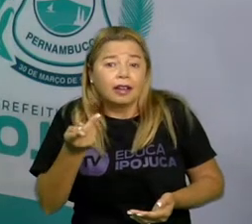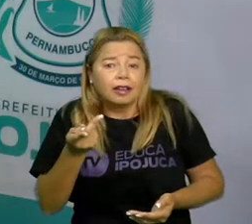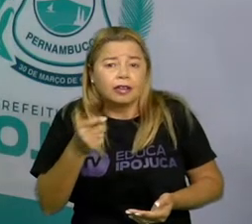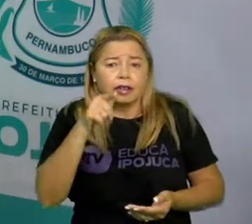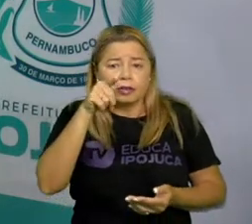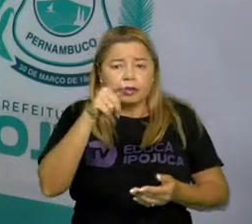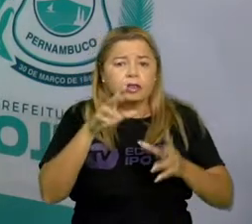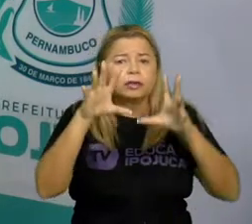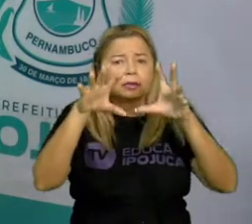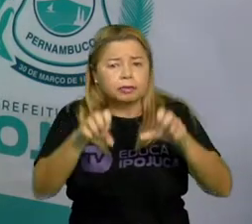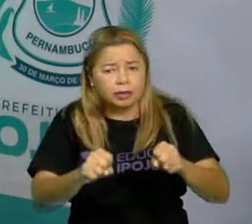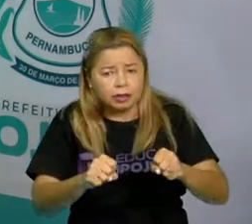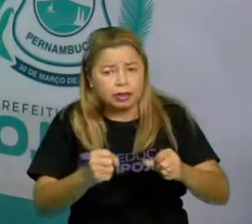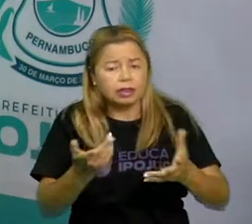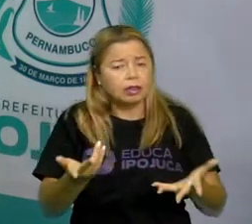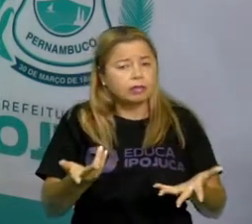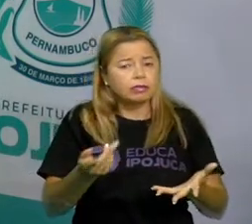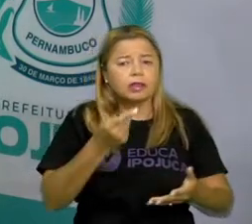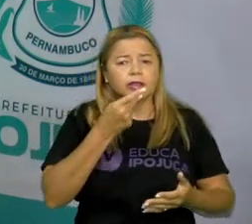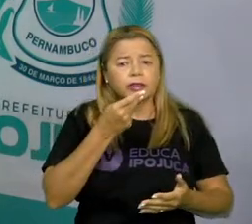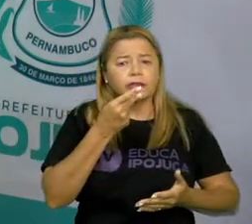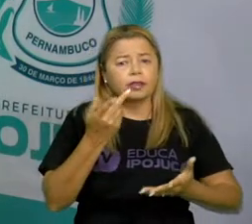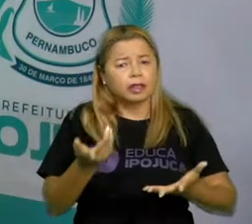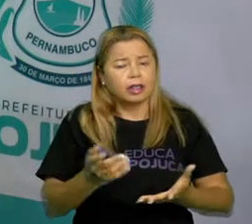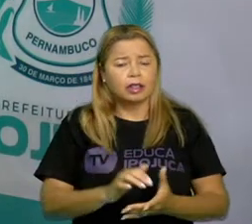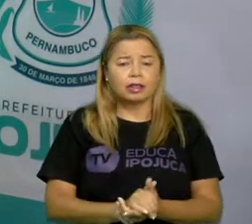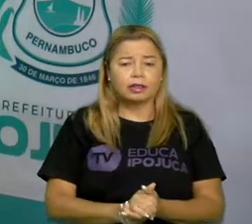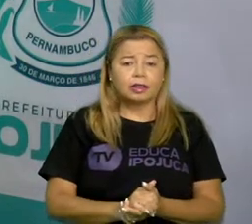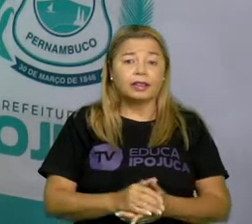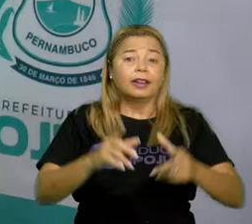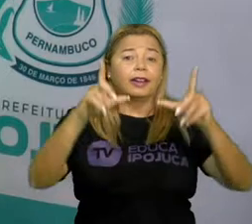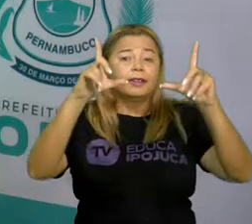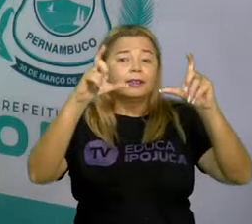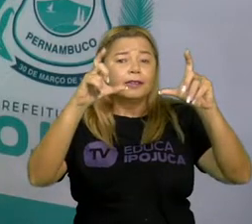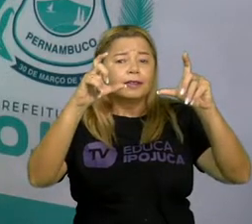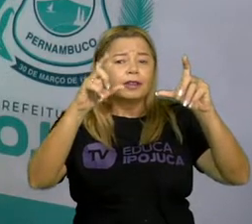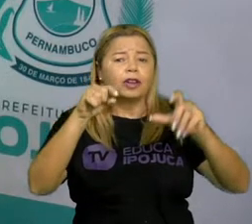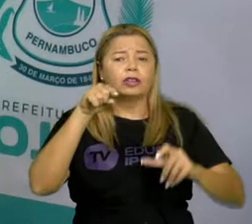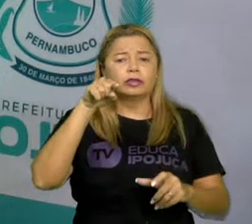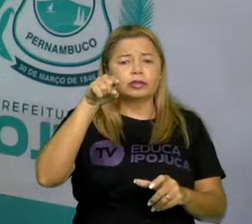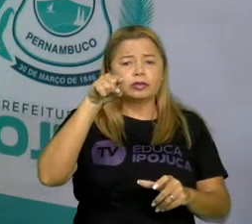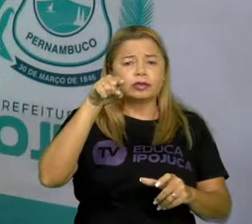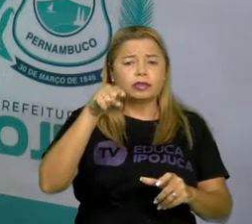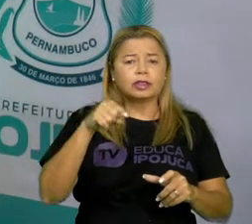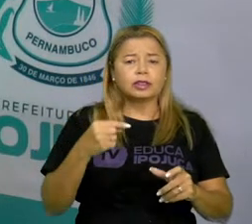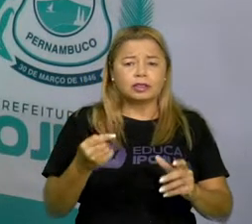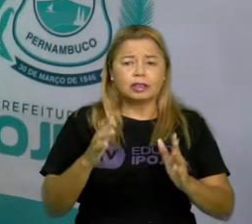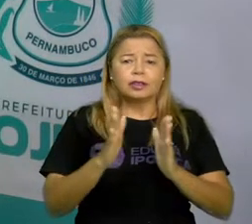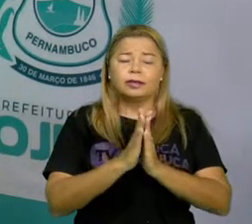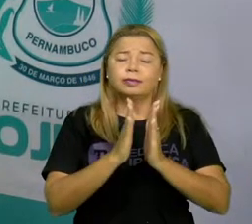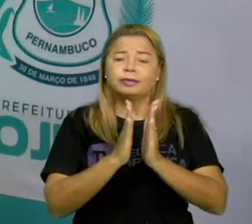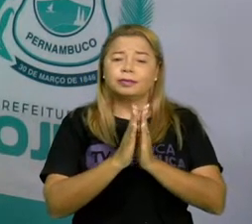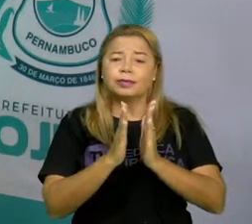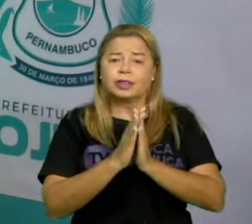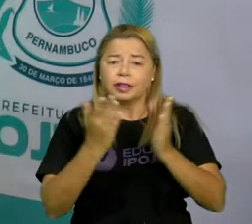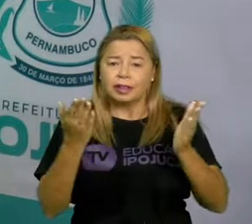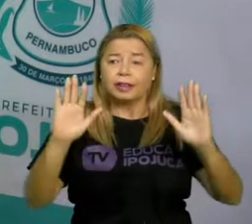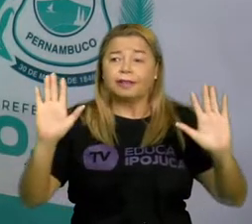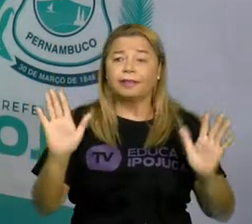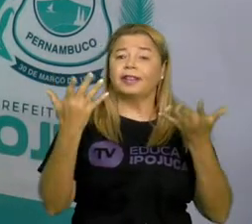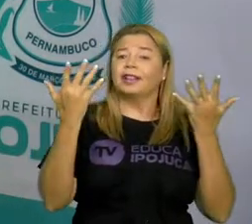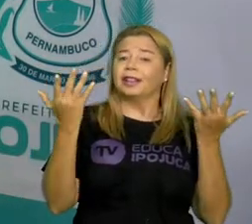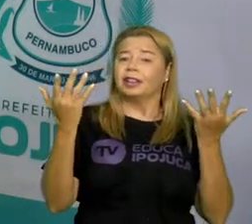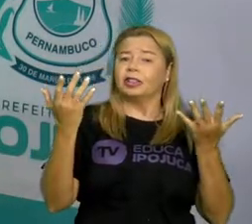foto, aquela foto que você tirou no seu primeiro aniversário, você pode sim. Mamãe fez a